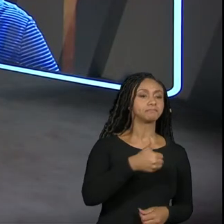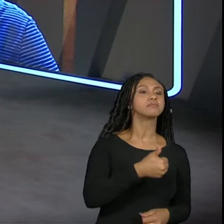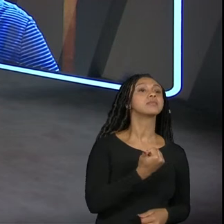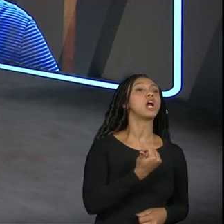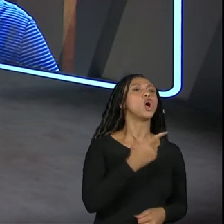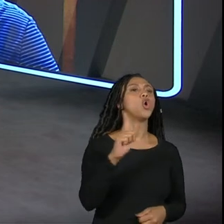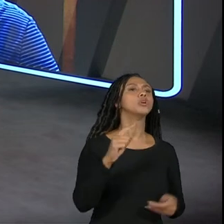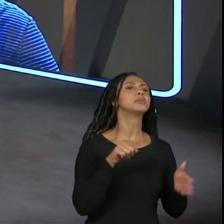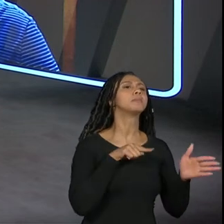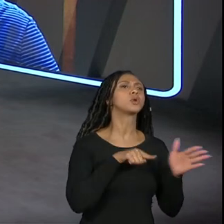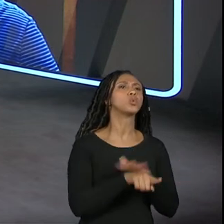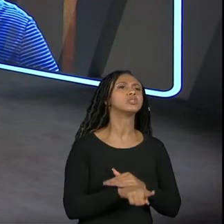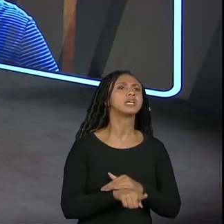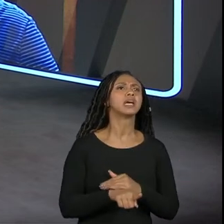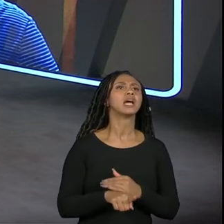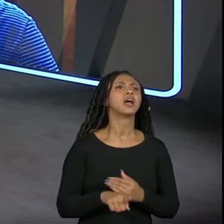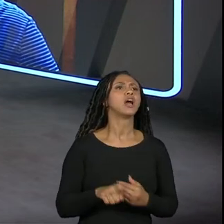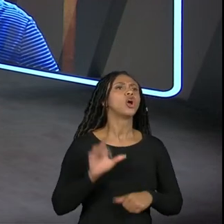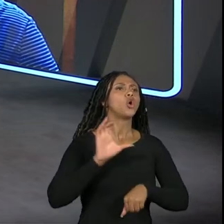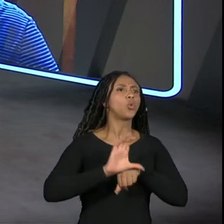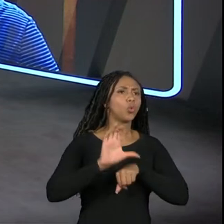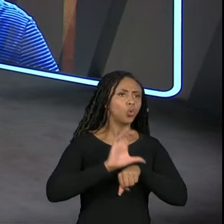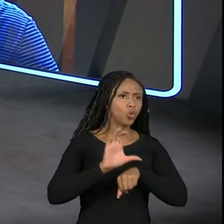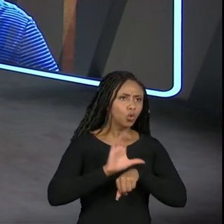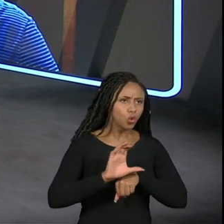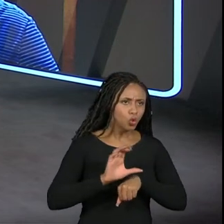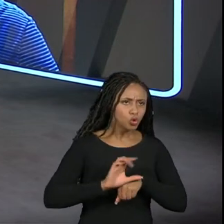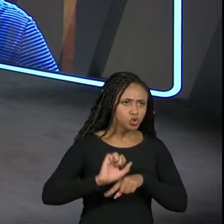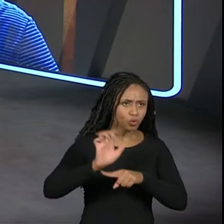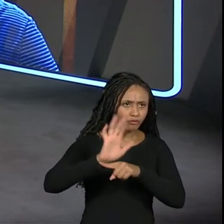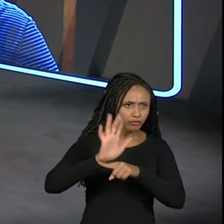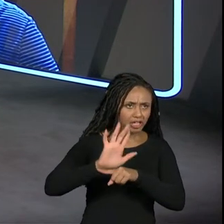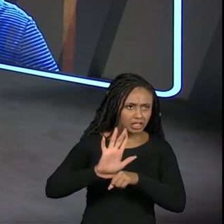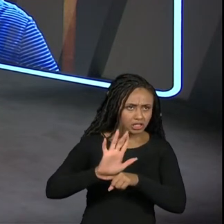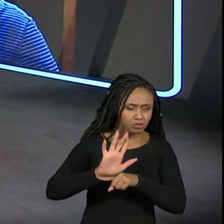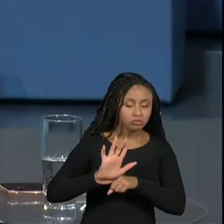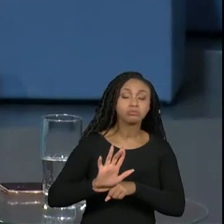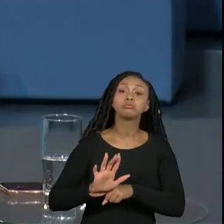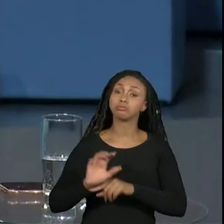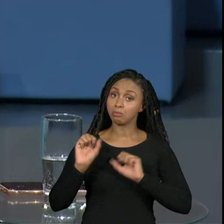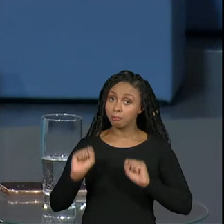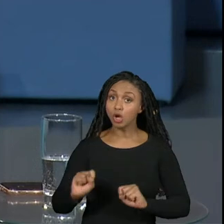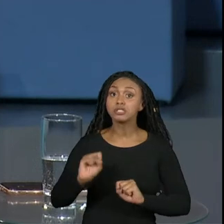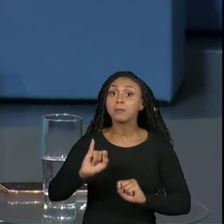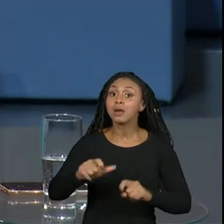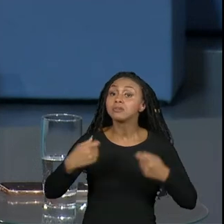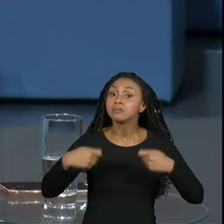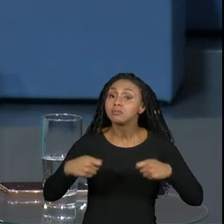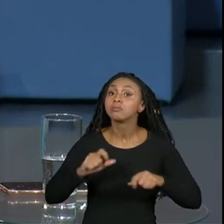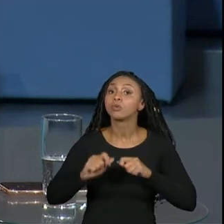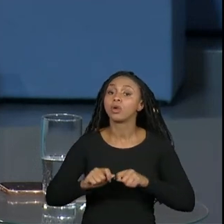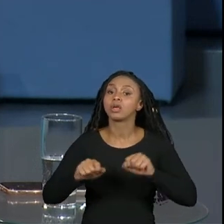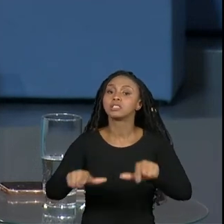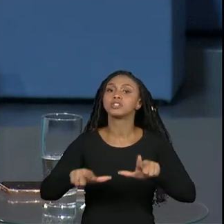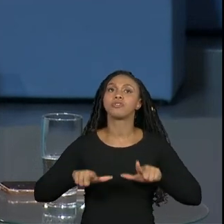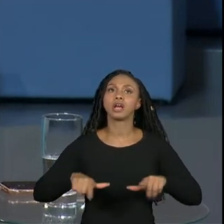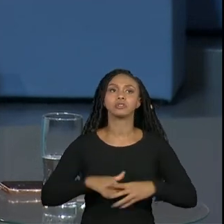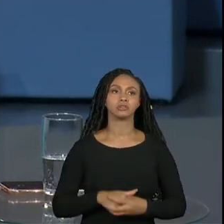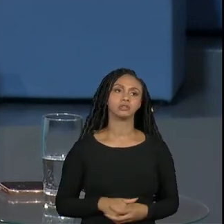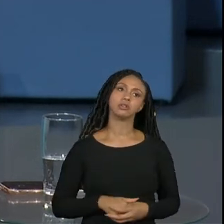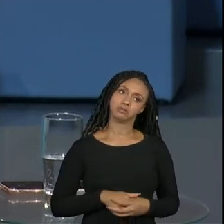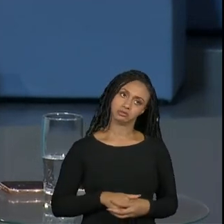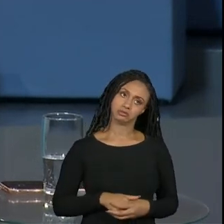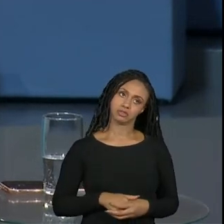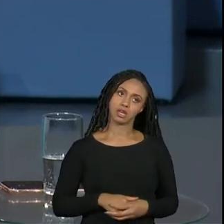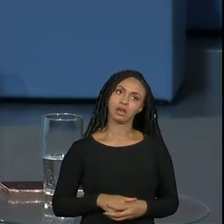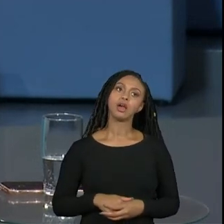se vale curso feito em vídeo gente todos os cursos valem desde que ele tenha um certificado não adianta você querer anexar o print do vídeo